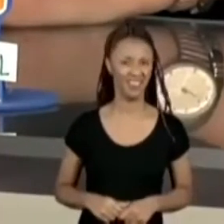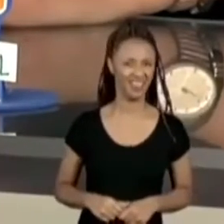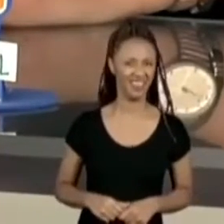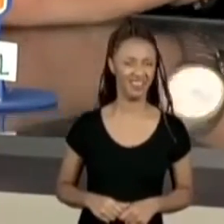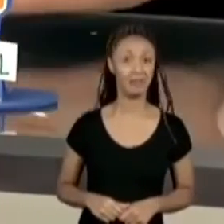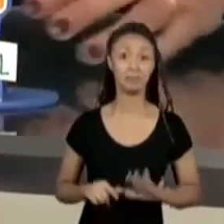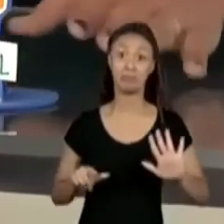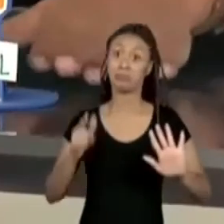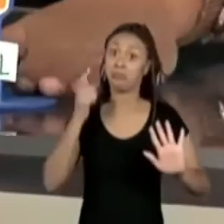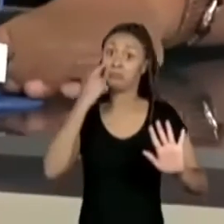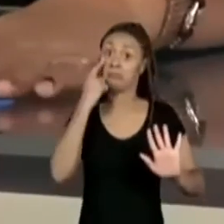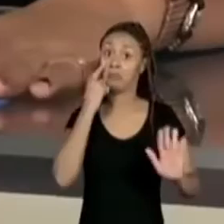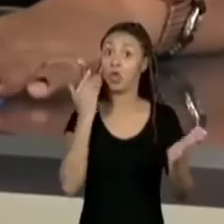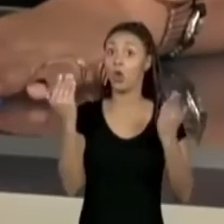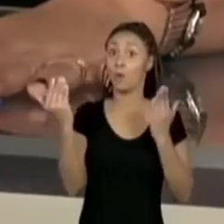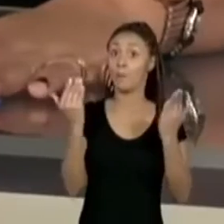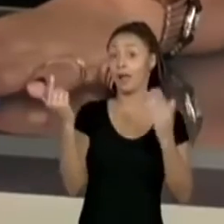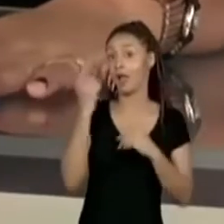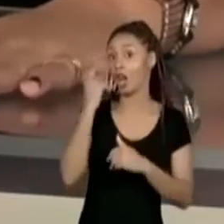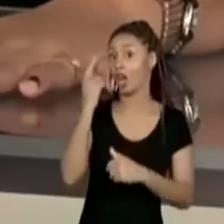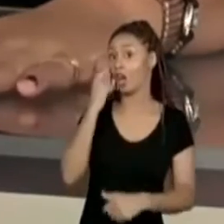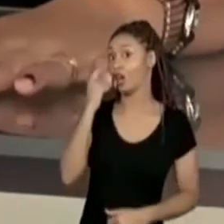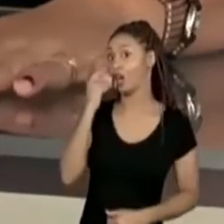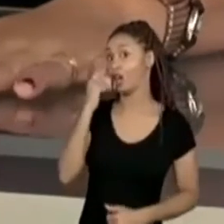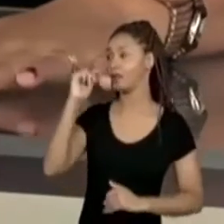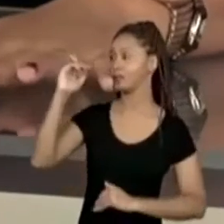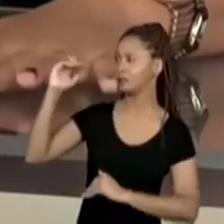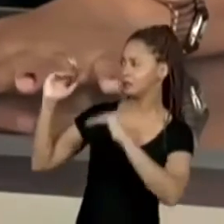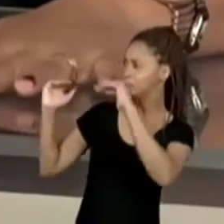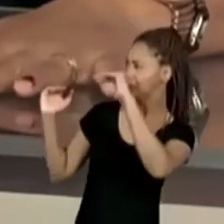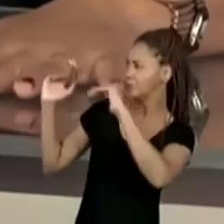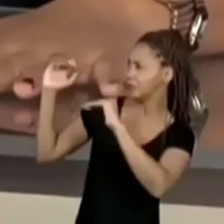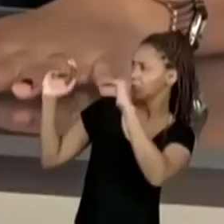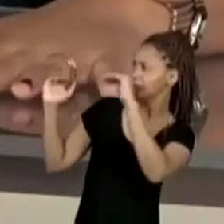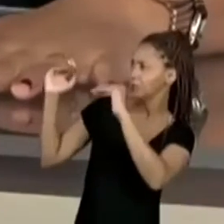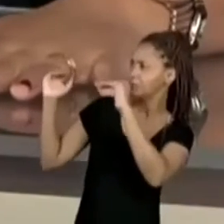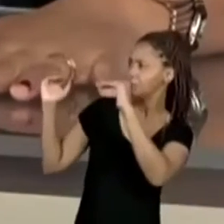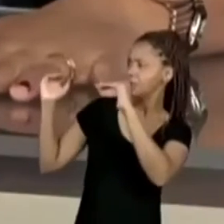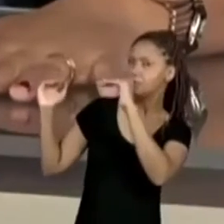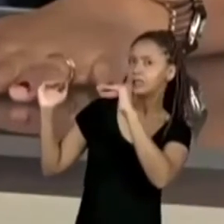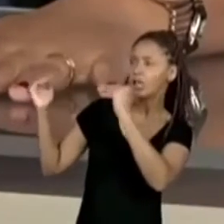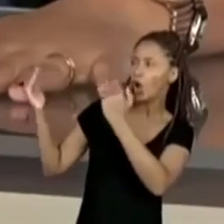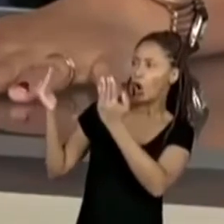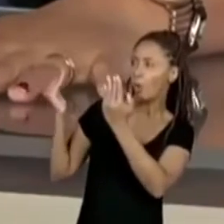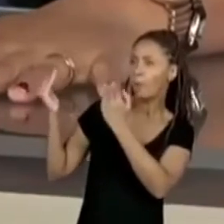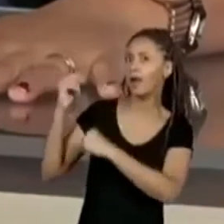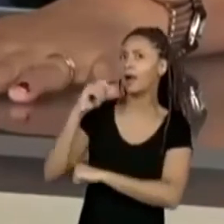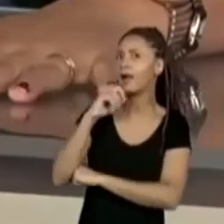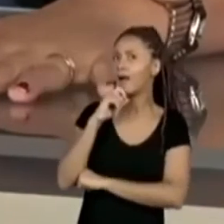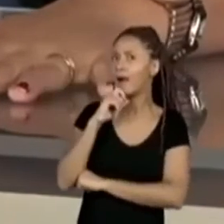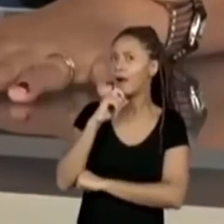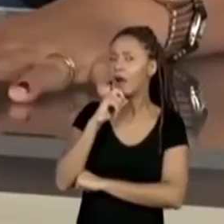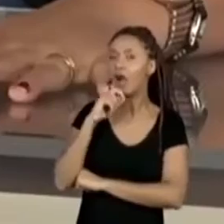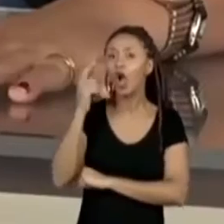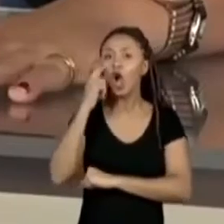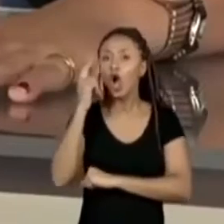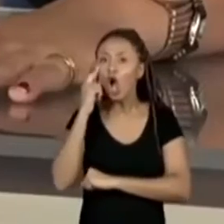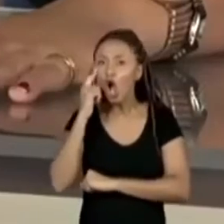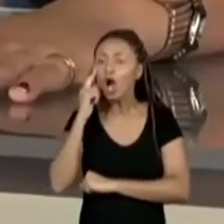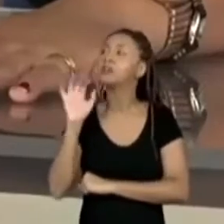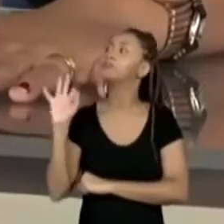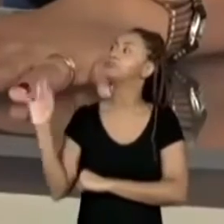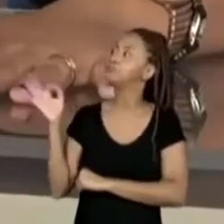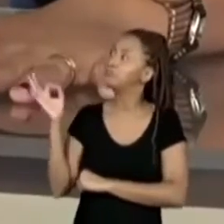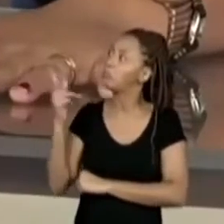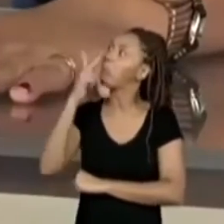Eu vou colocar ela aqui, ó. Se eu comparar ela assim com a mão, realmente